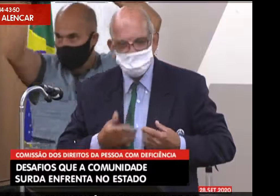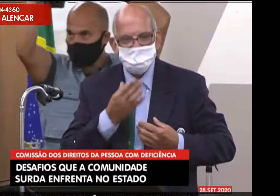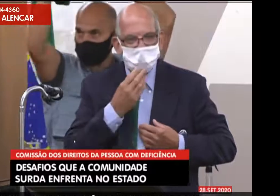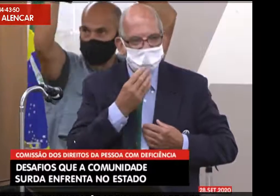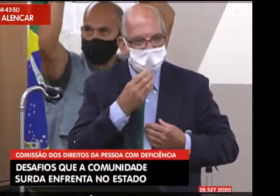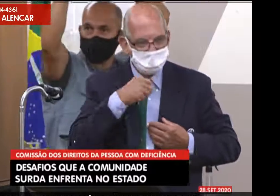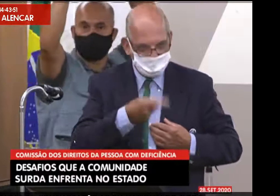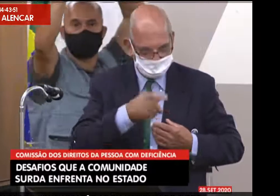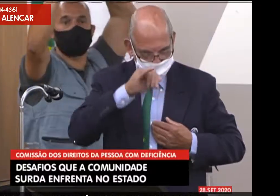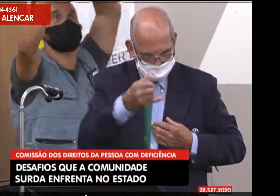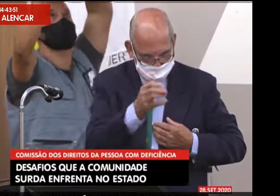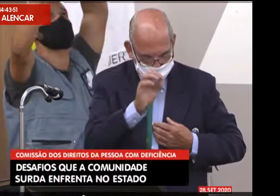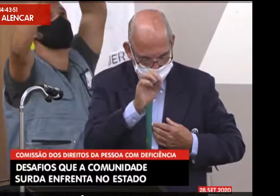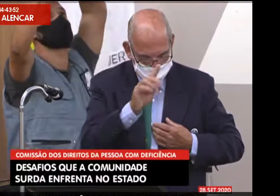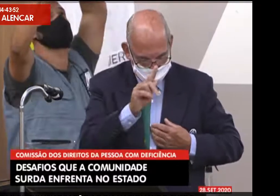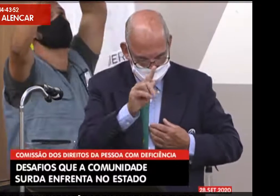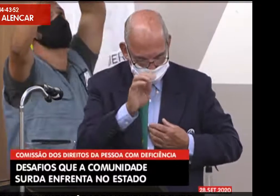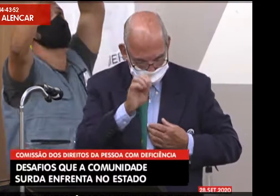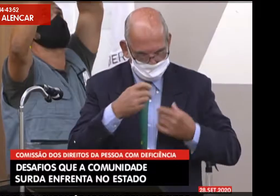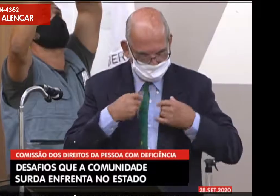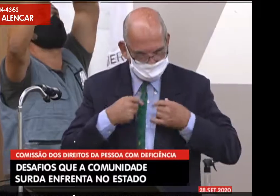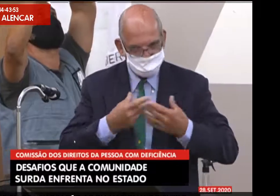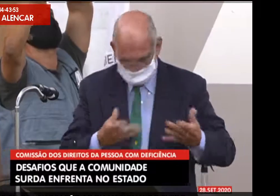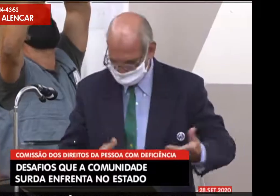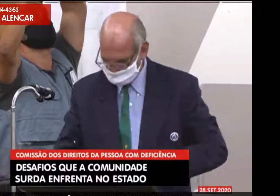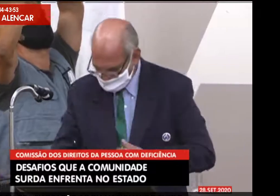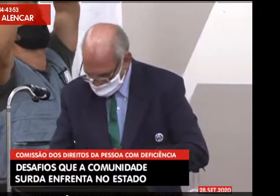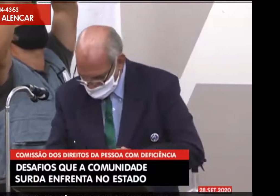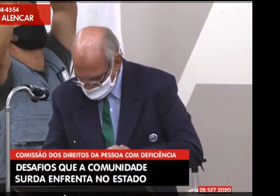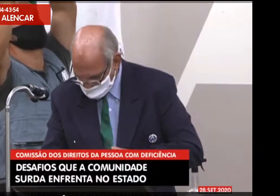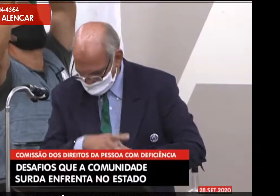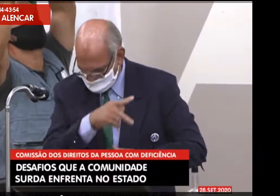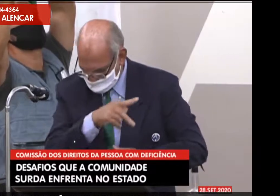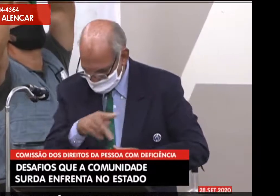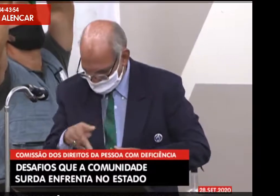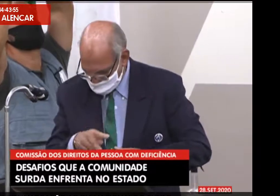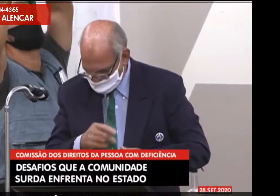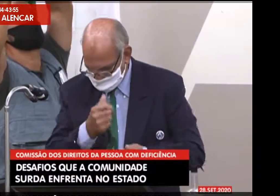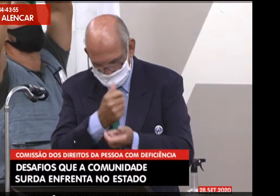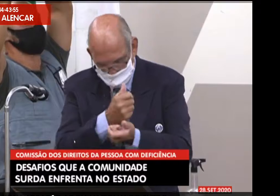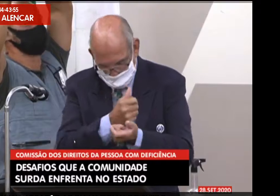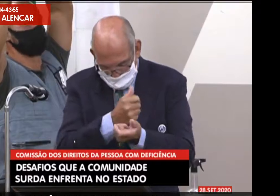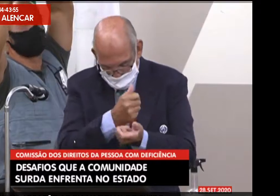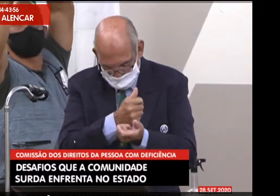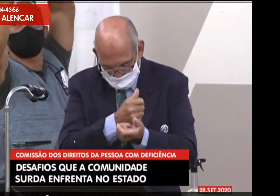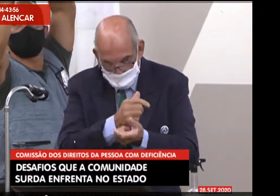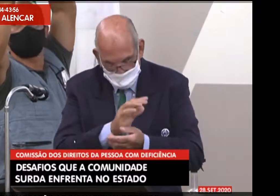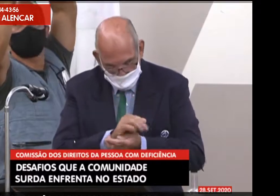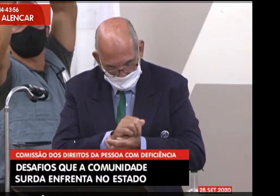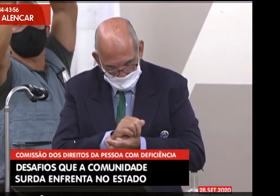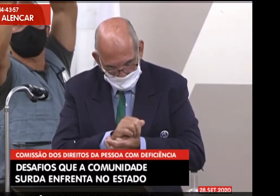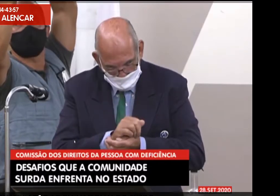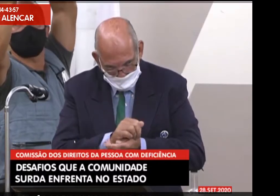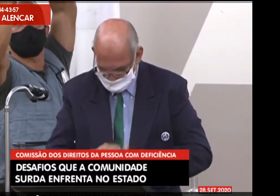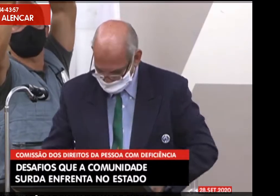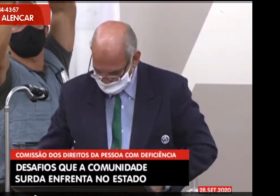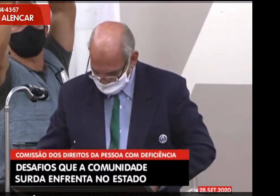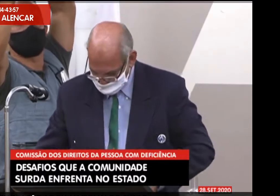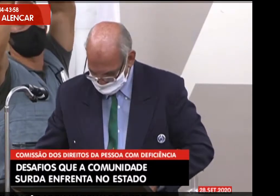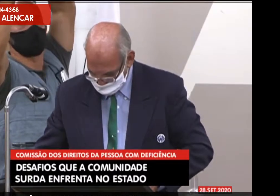Eu sou o Jorge. Só um minuto, só um minuto. Nós estamos sem a imagem do tradutor novamente no vídeo.